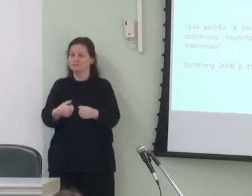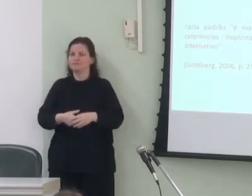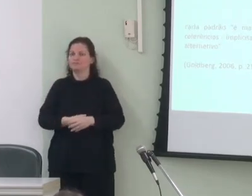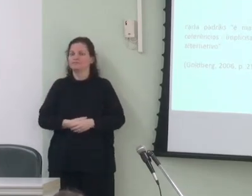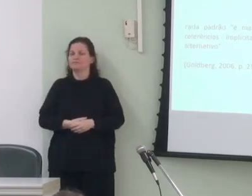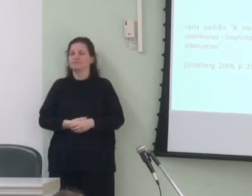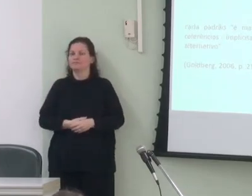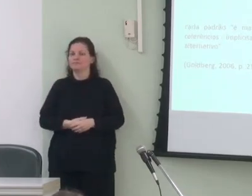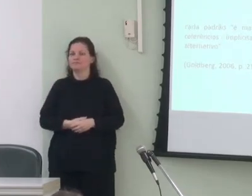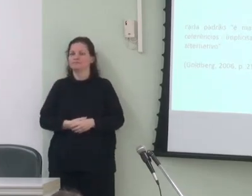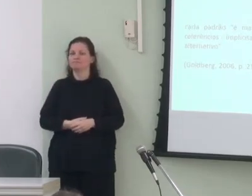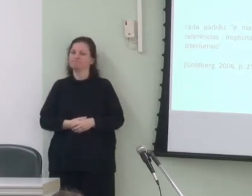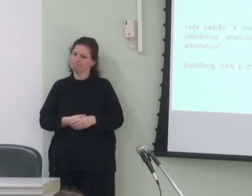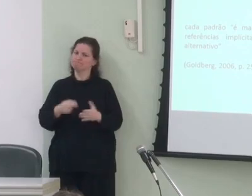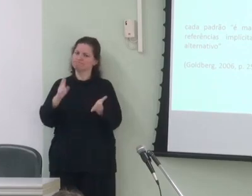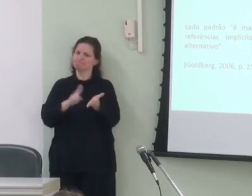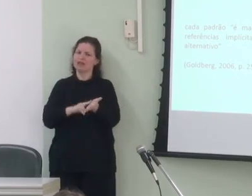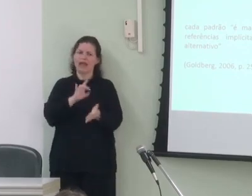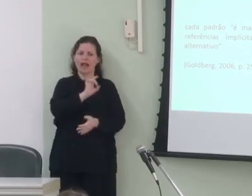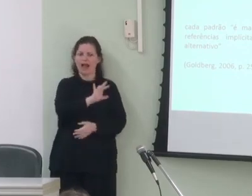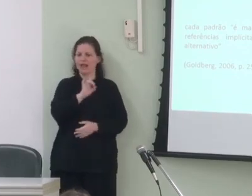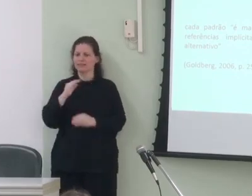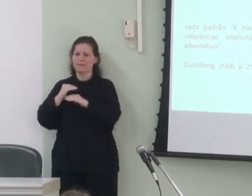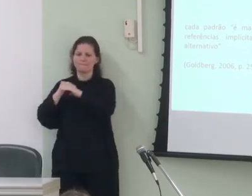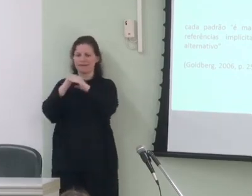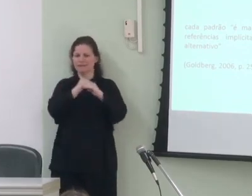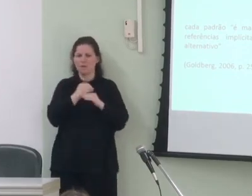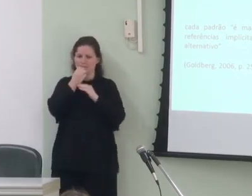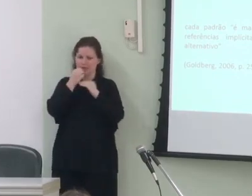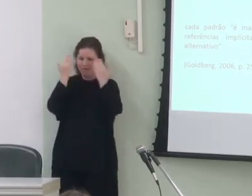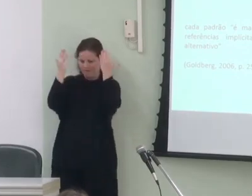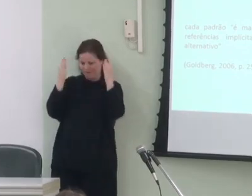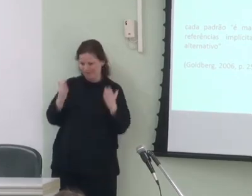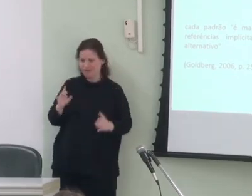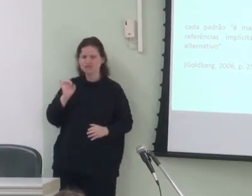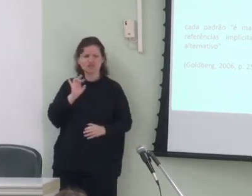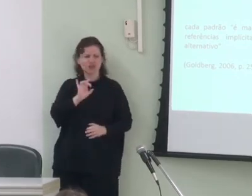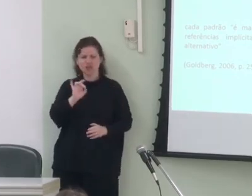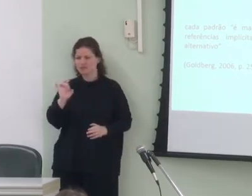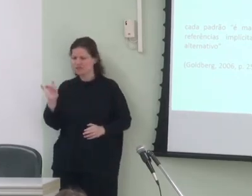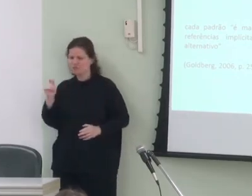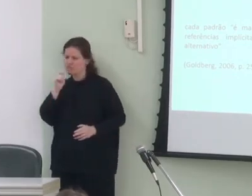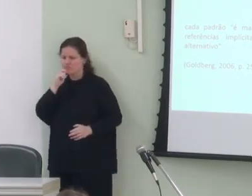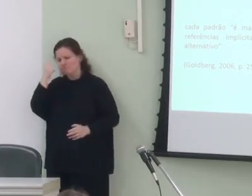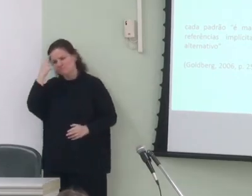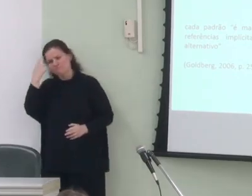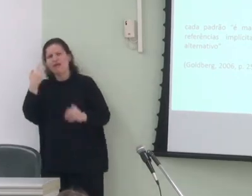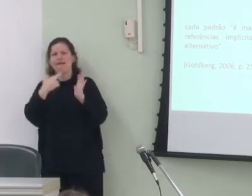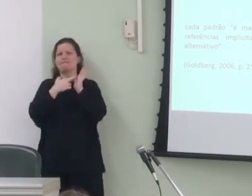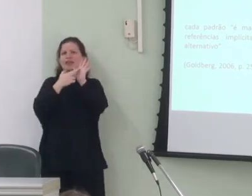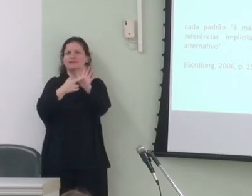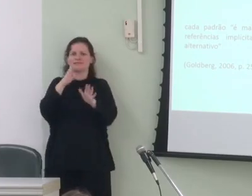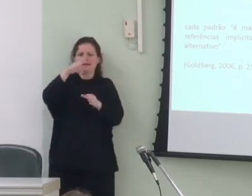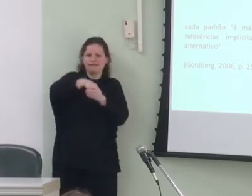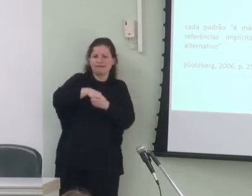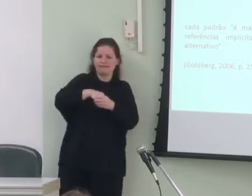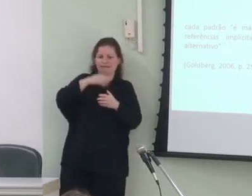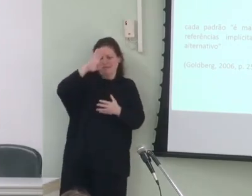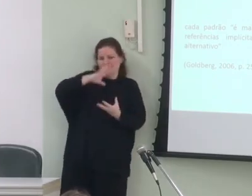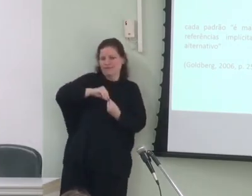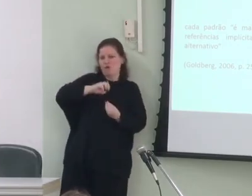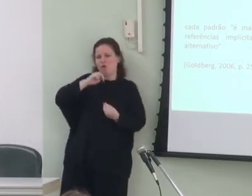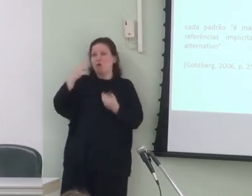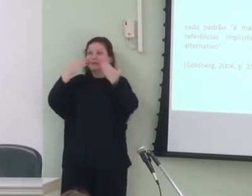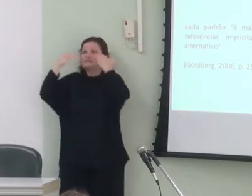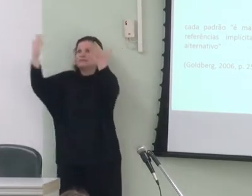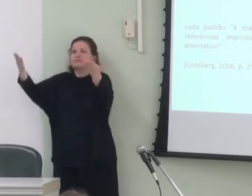ao assumir que cada padrão é mais bem analisado por si só sem considerar referências implícitas ou explícitas